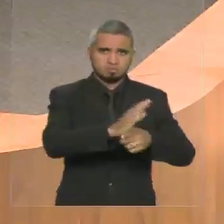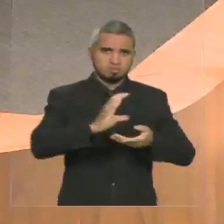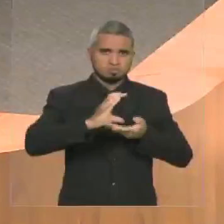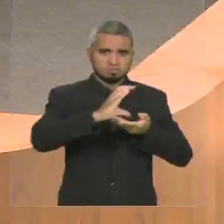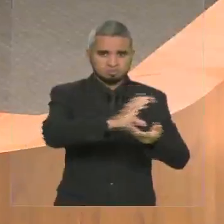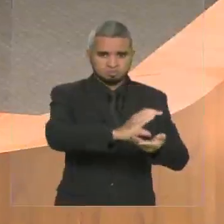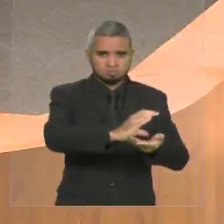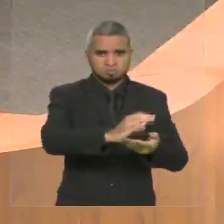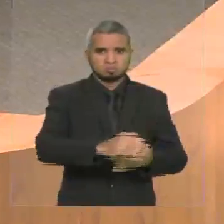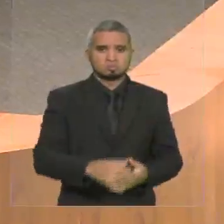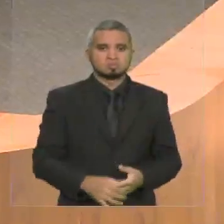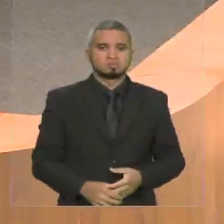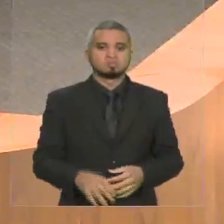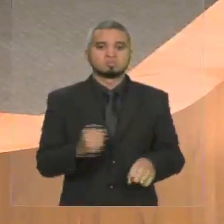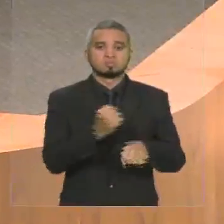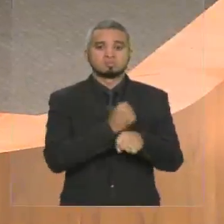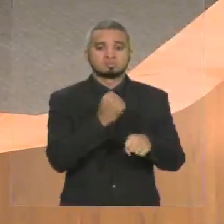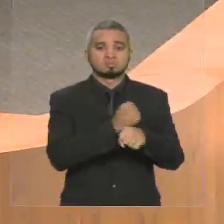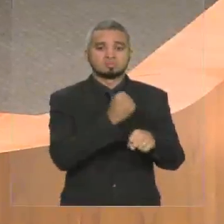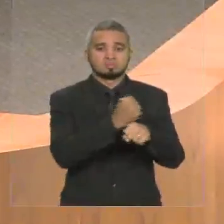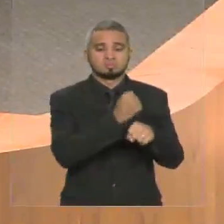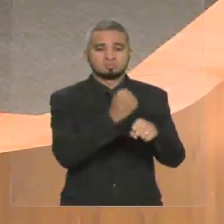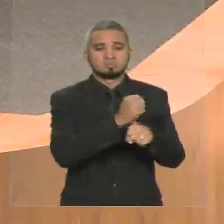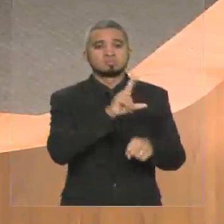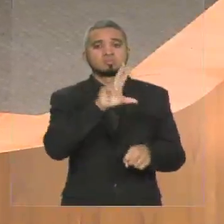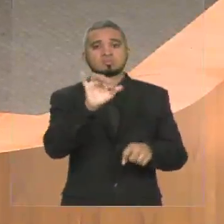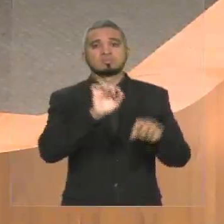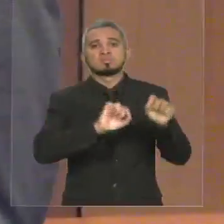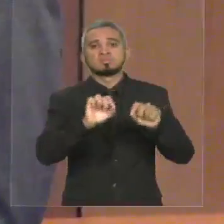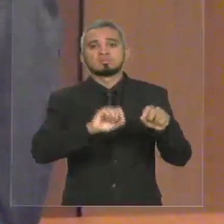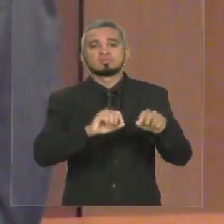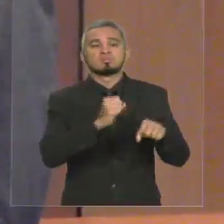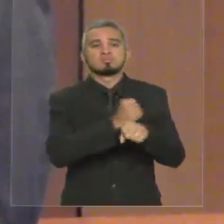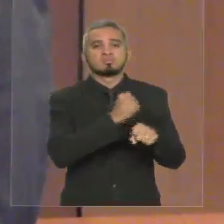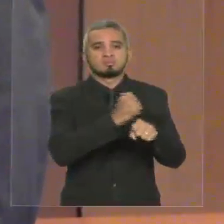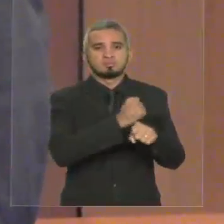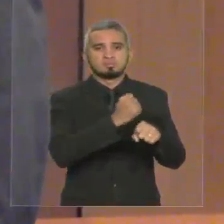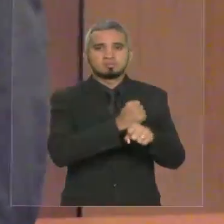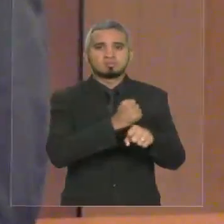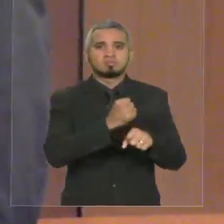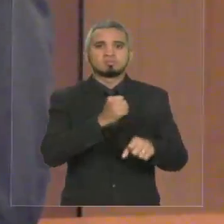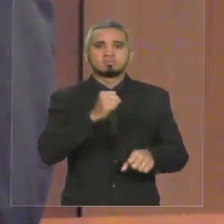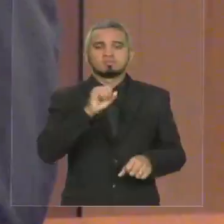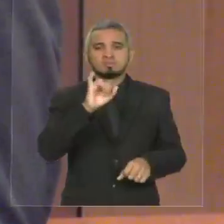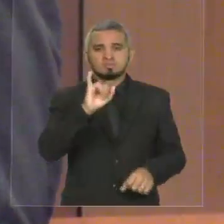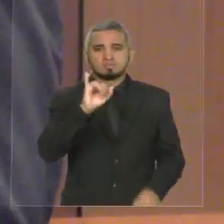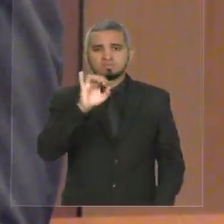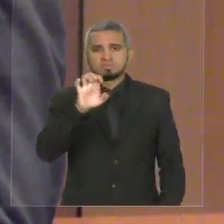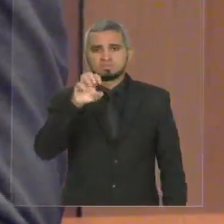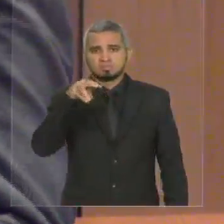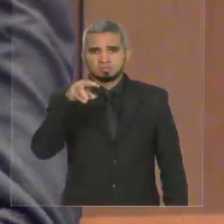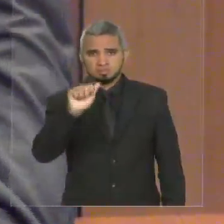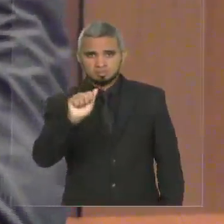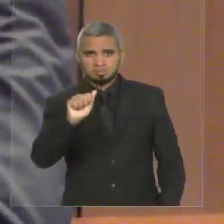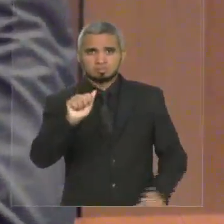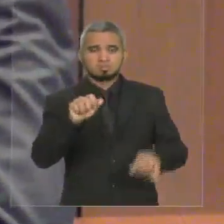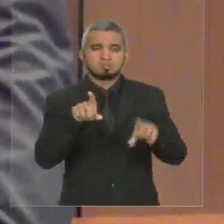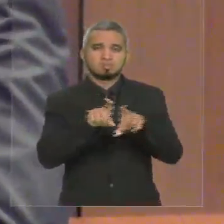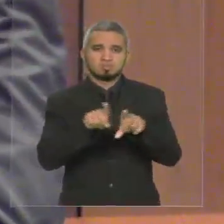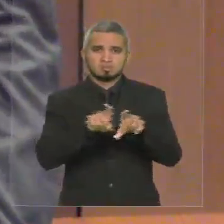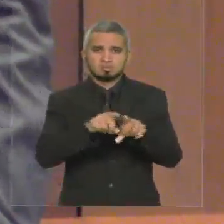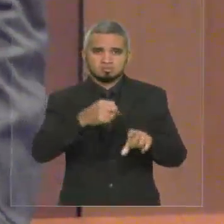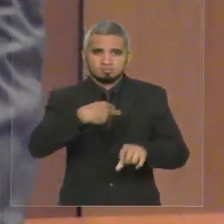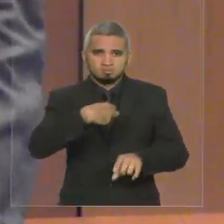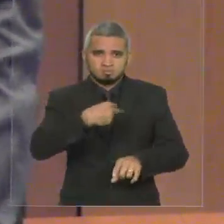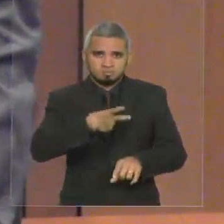deverá ser instalada uma unidade vocacional do IEMA e será também um centro cultural. É o que deve acontecer com